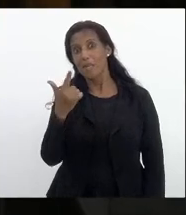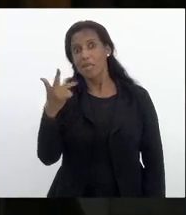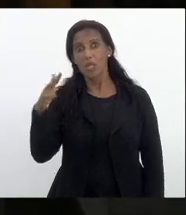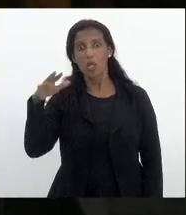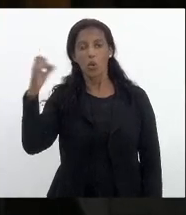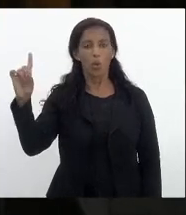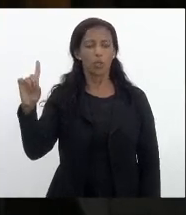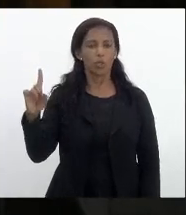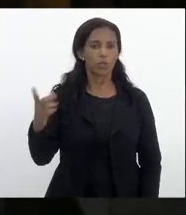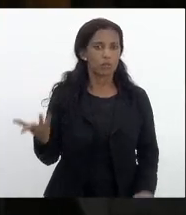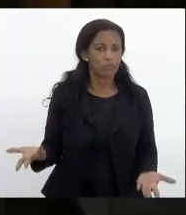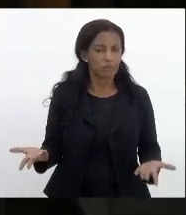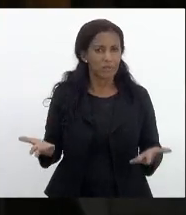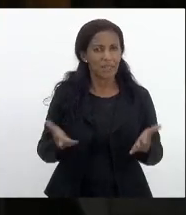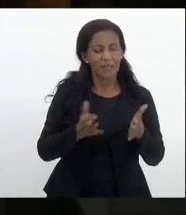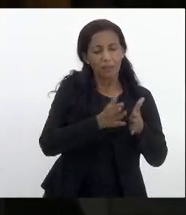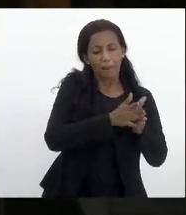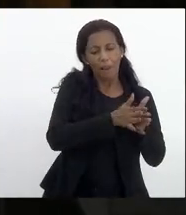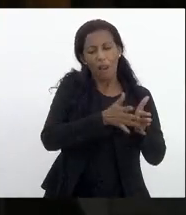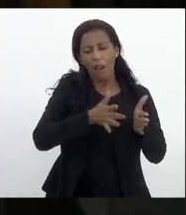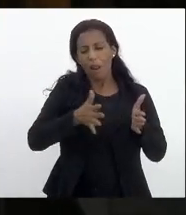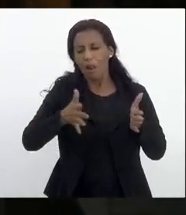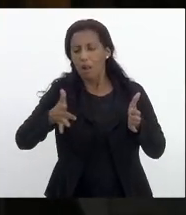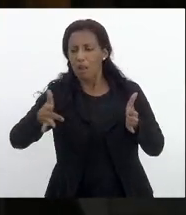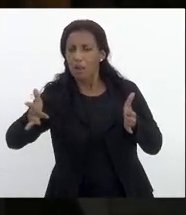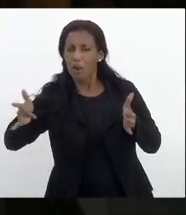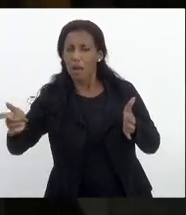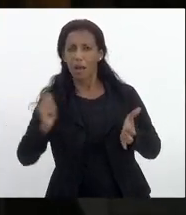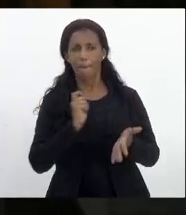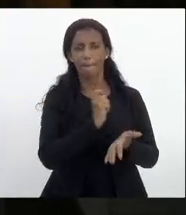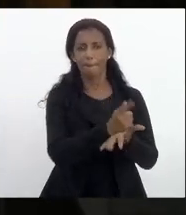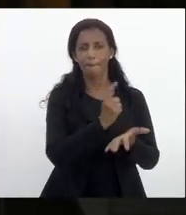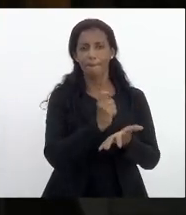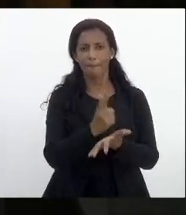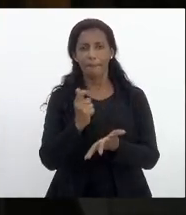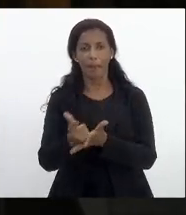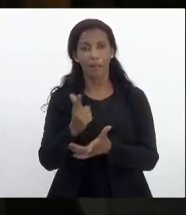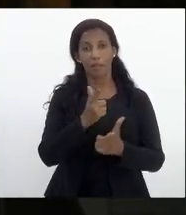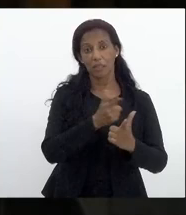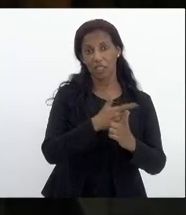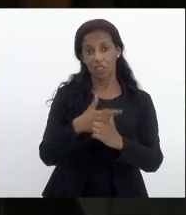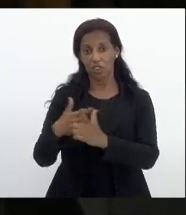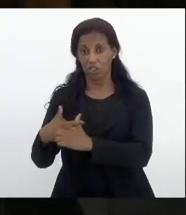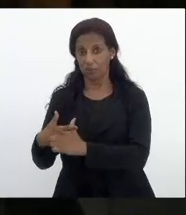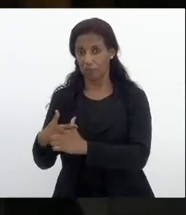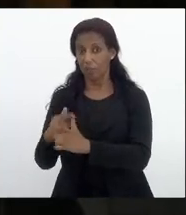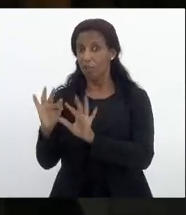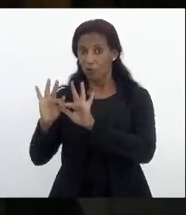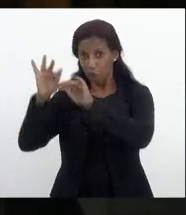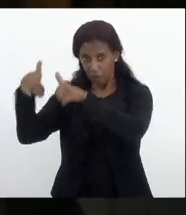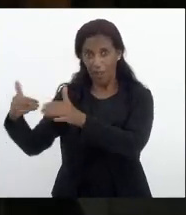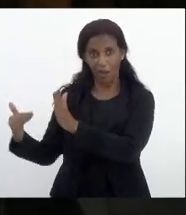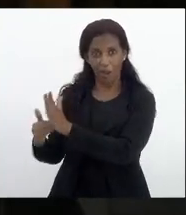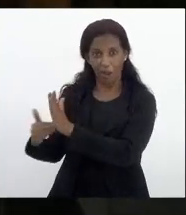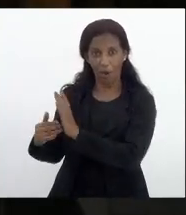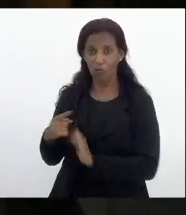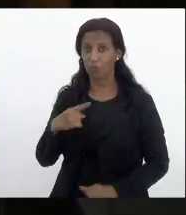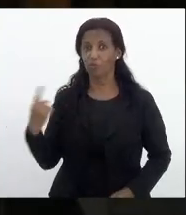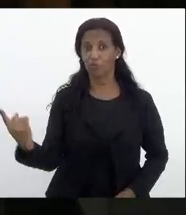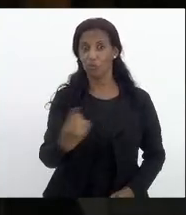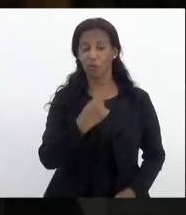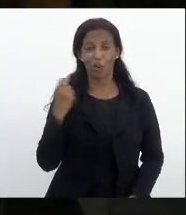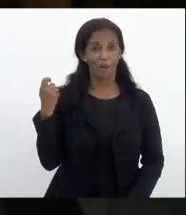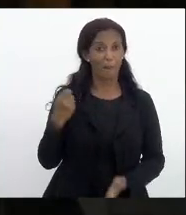então está prolongando o pagamento do serviço da dívida no final nós vamos